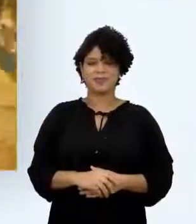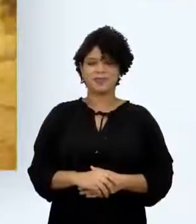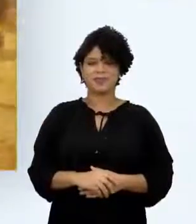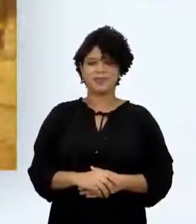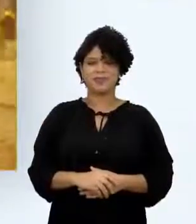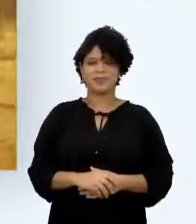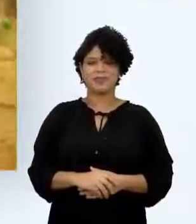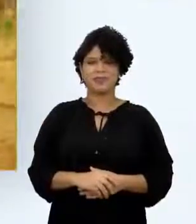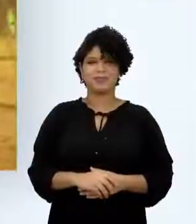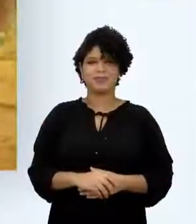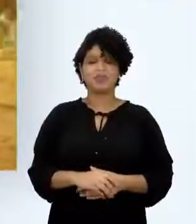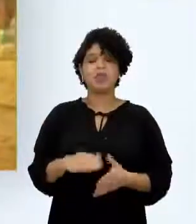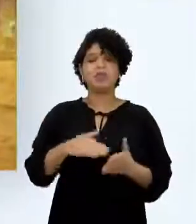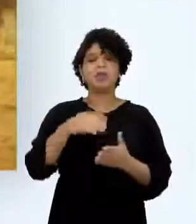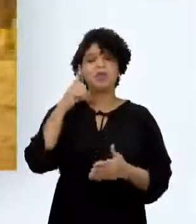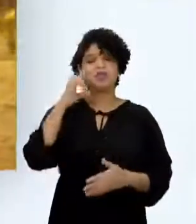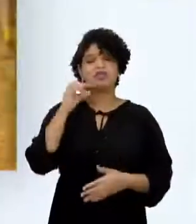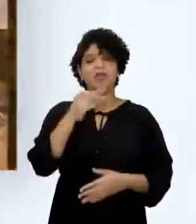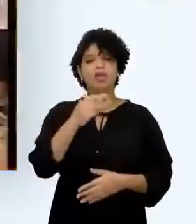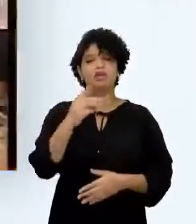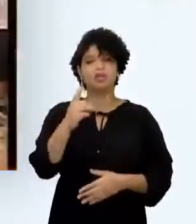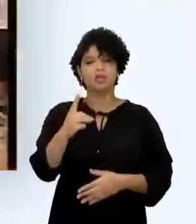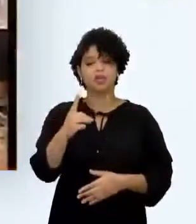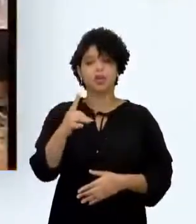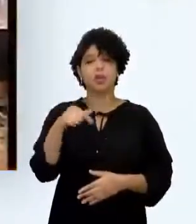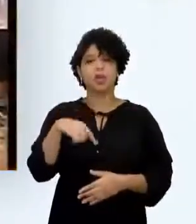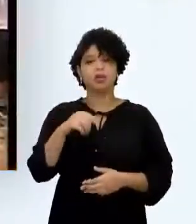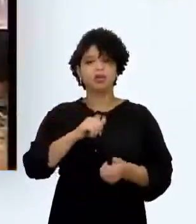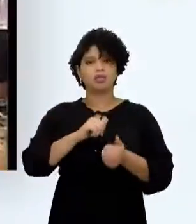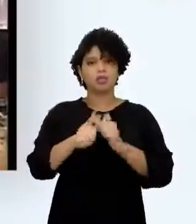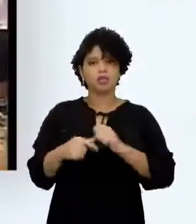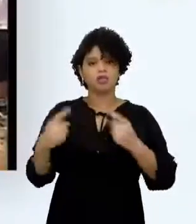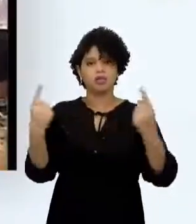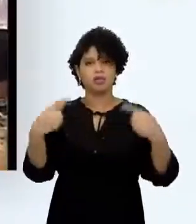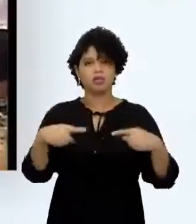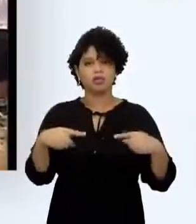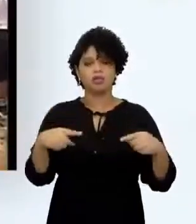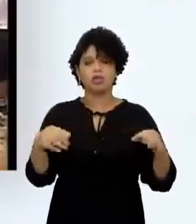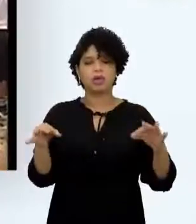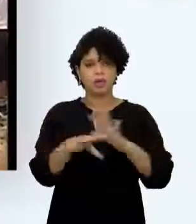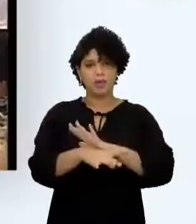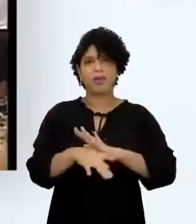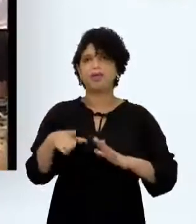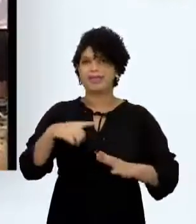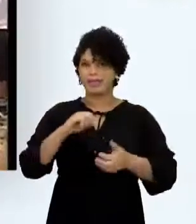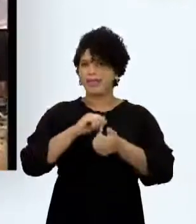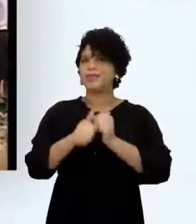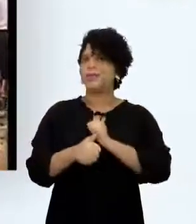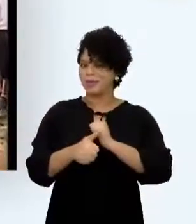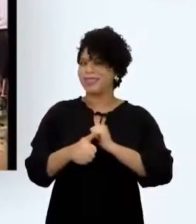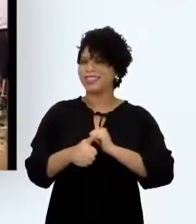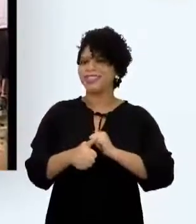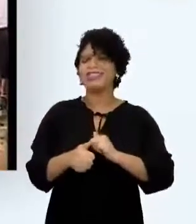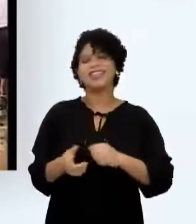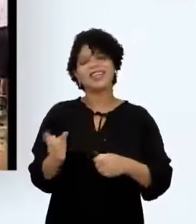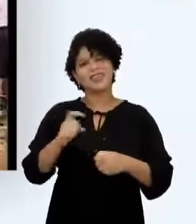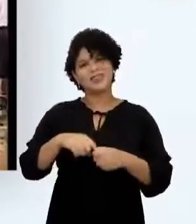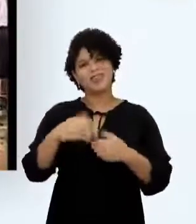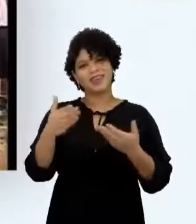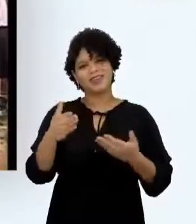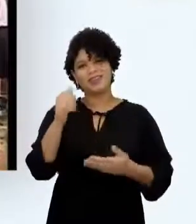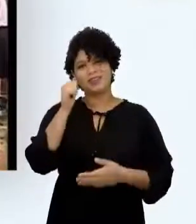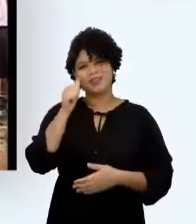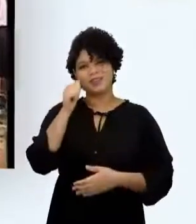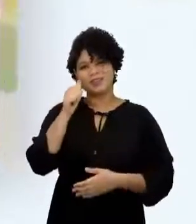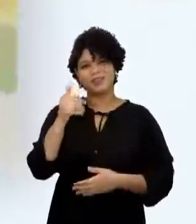E até o dia 31, quando se encerram os Jogos Ainda vai ter muita cultura e muito esporte pela frente Voltamos ao estúdio